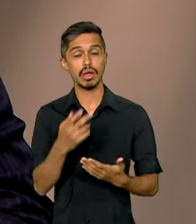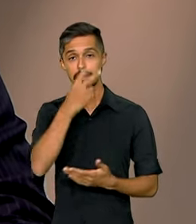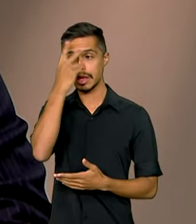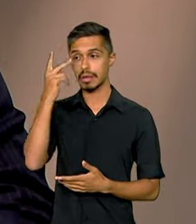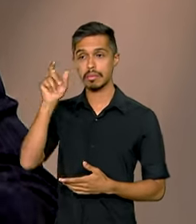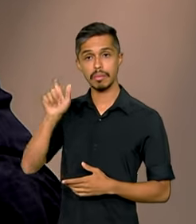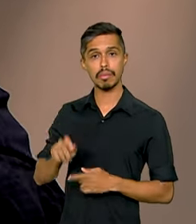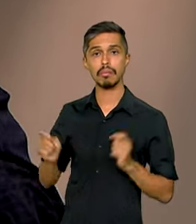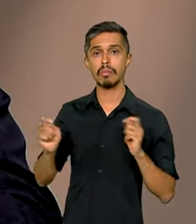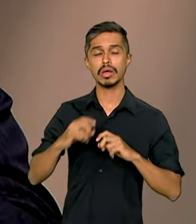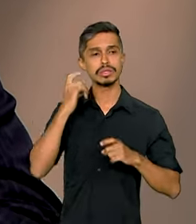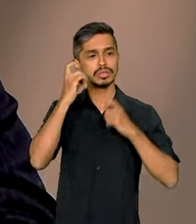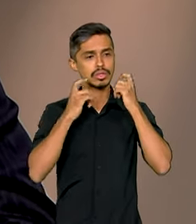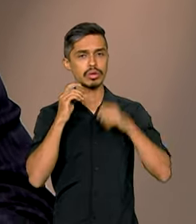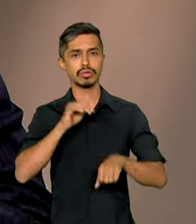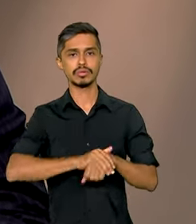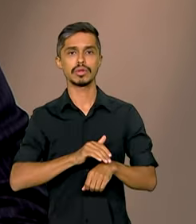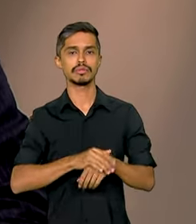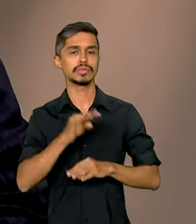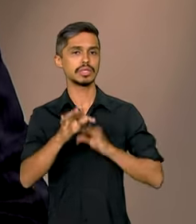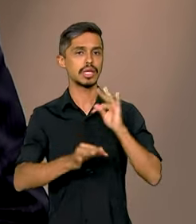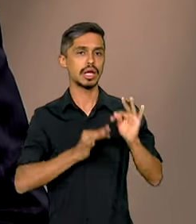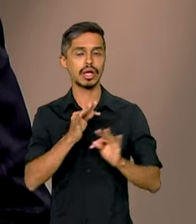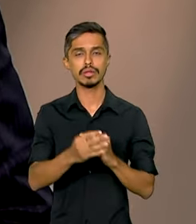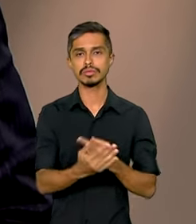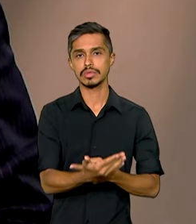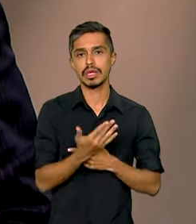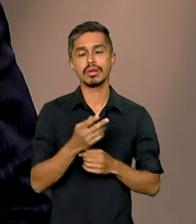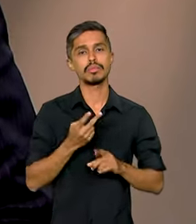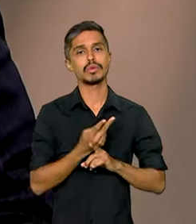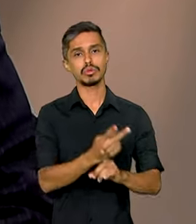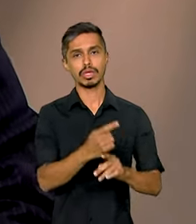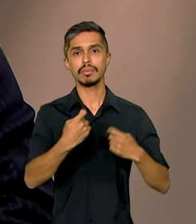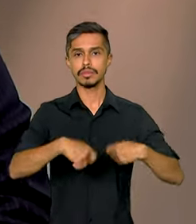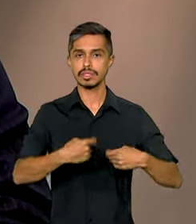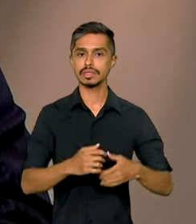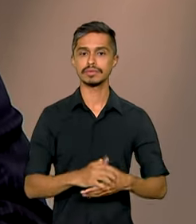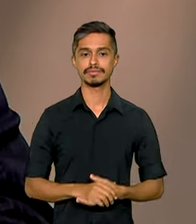pode se preocupar com o seu tratamento, ou de buscar ajuda, que é muito importante buscar ajuda.